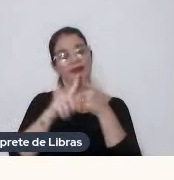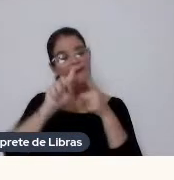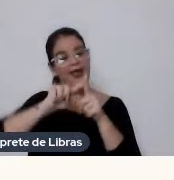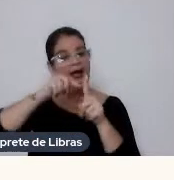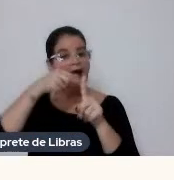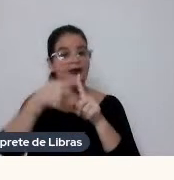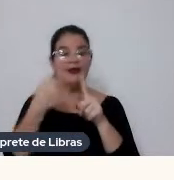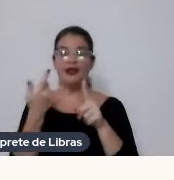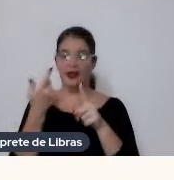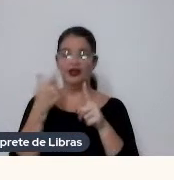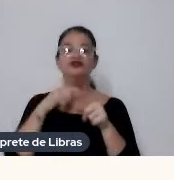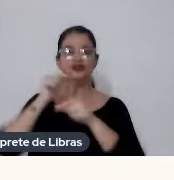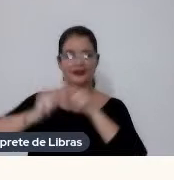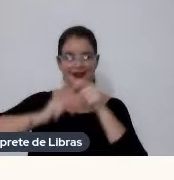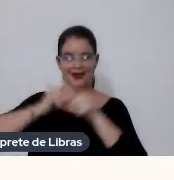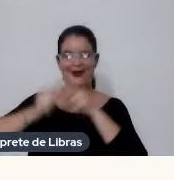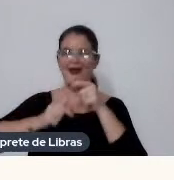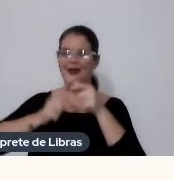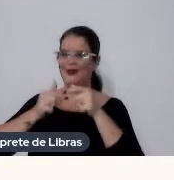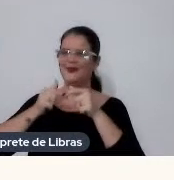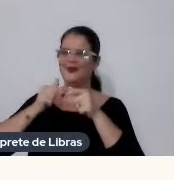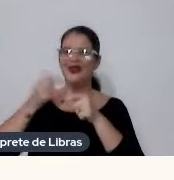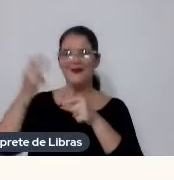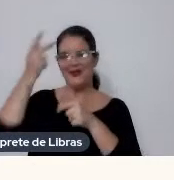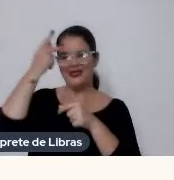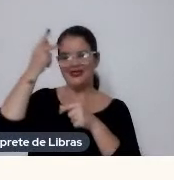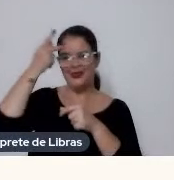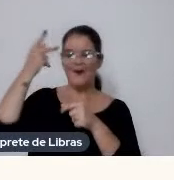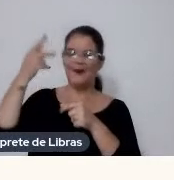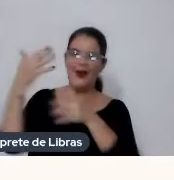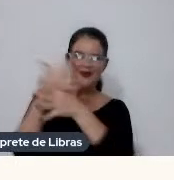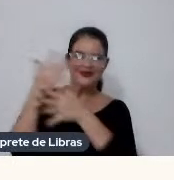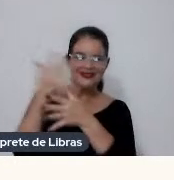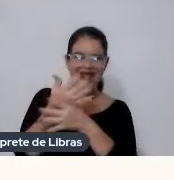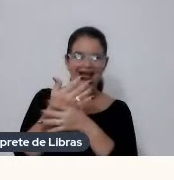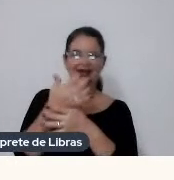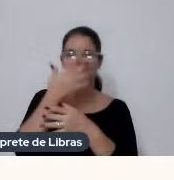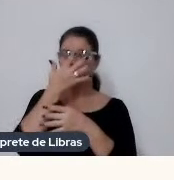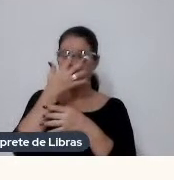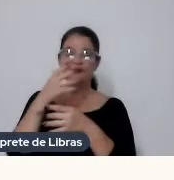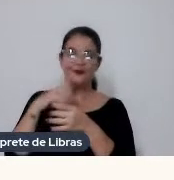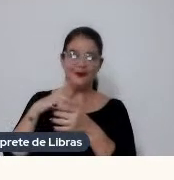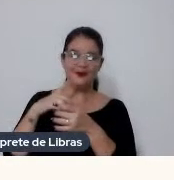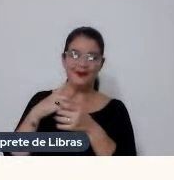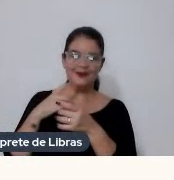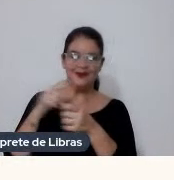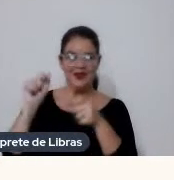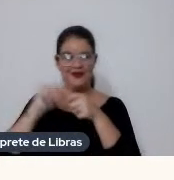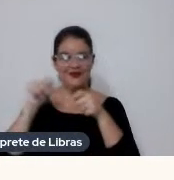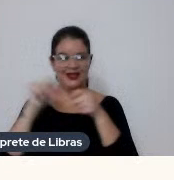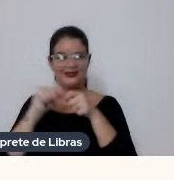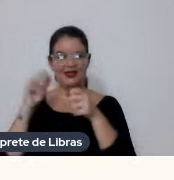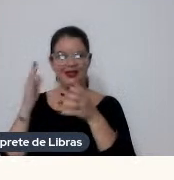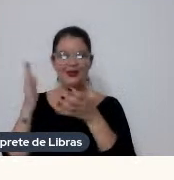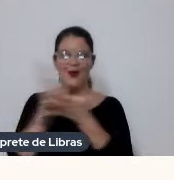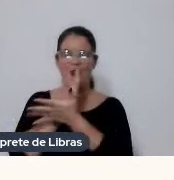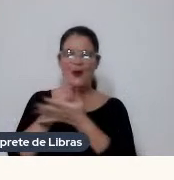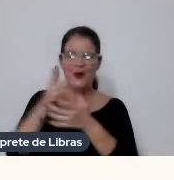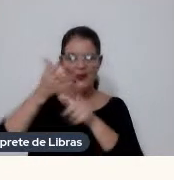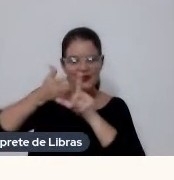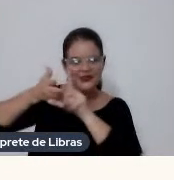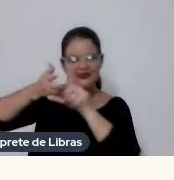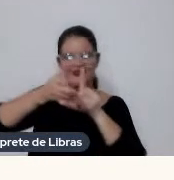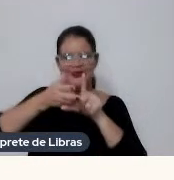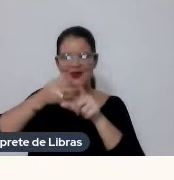Pela cidade São Paulo Rodando com Fazendo umas Ceninhas live E também um